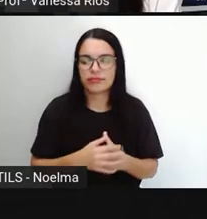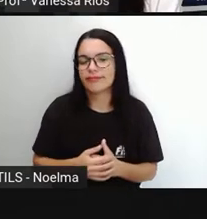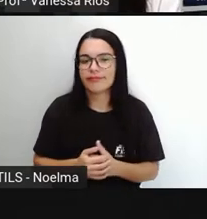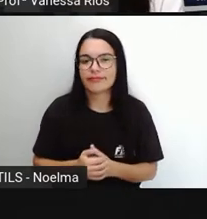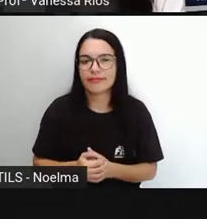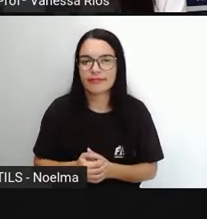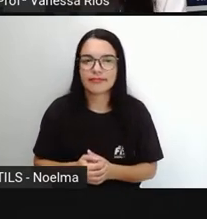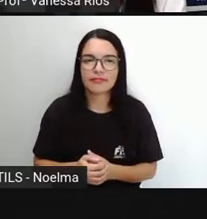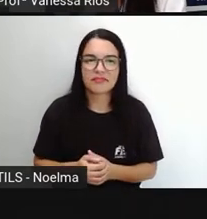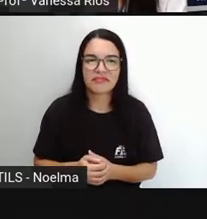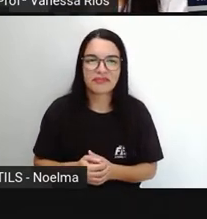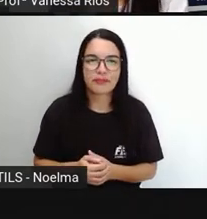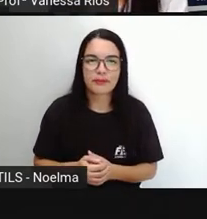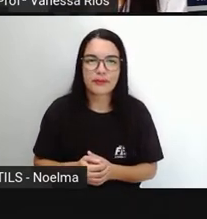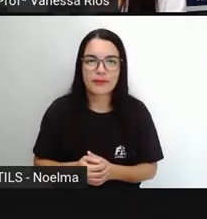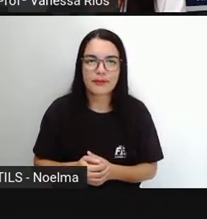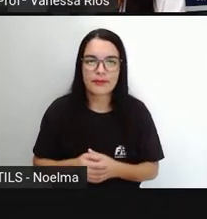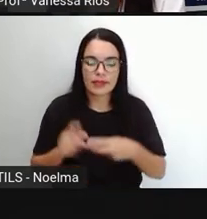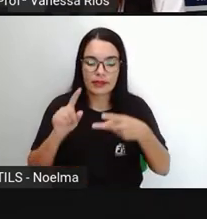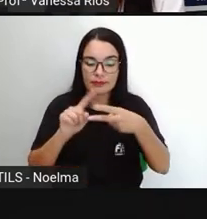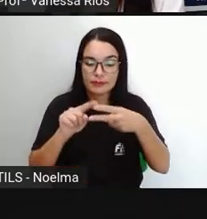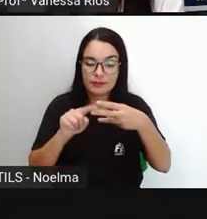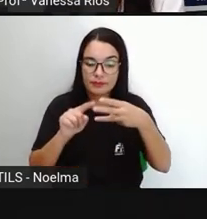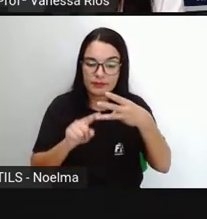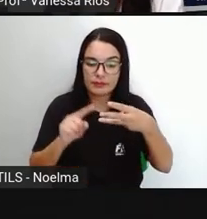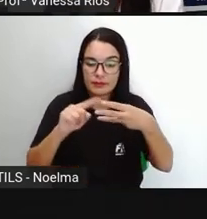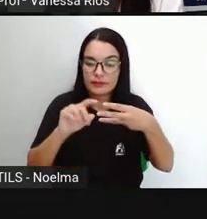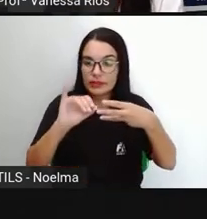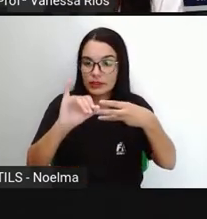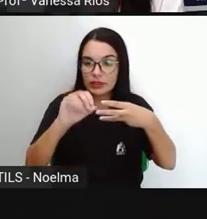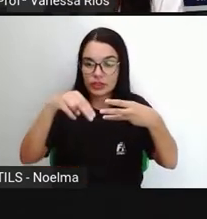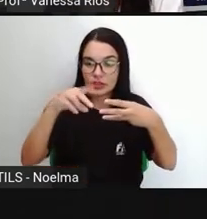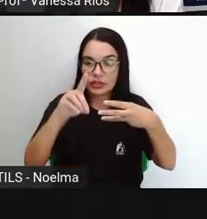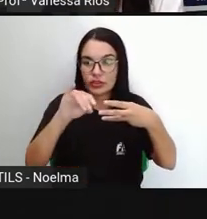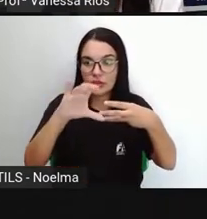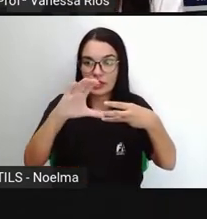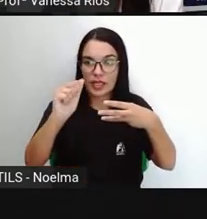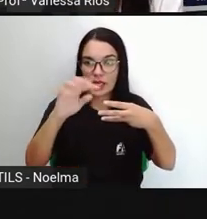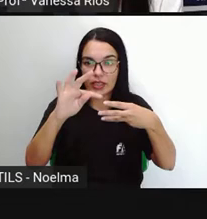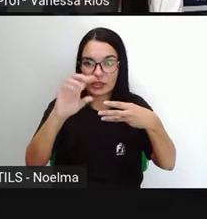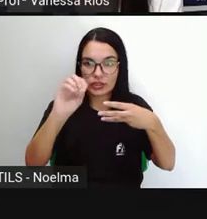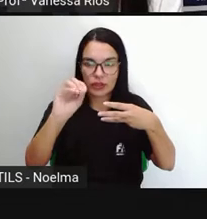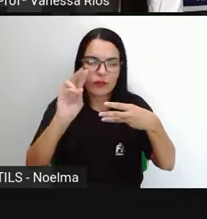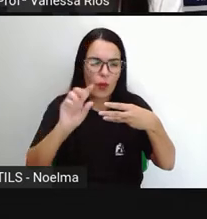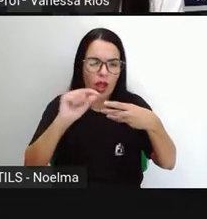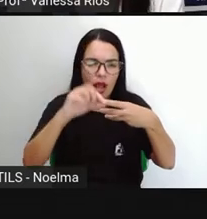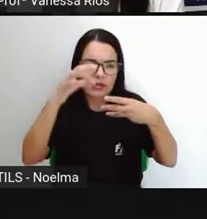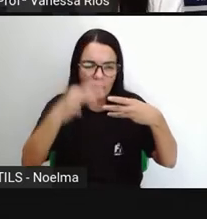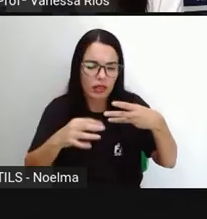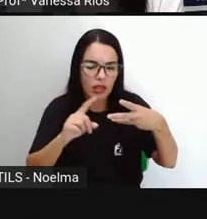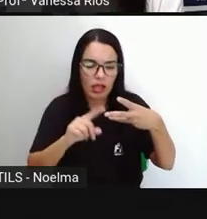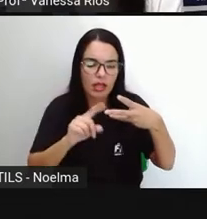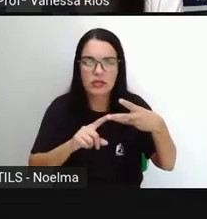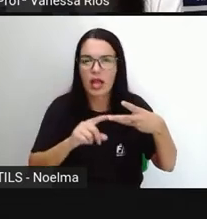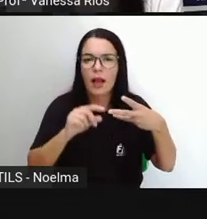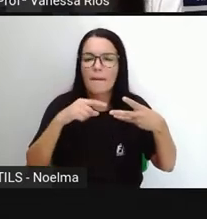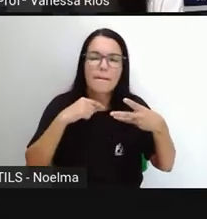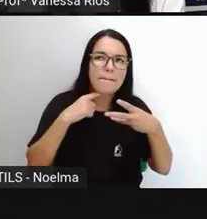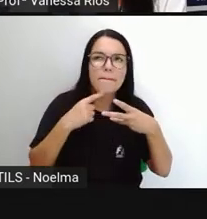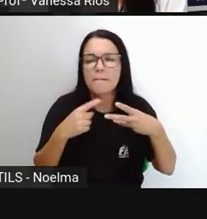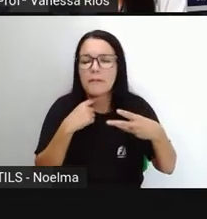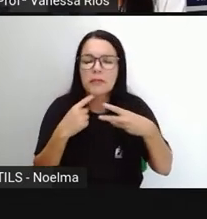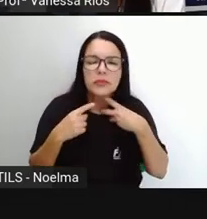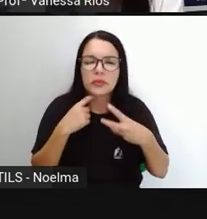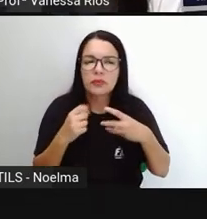realizado. Então, nós temos aí indicativo, que indica certeza, subjuntivo, que indica possibilidade,